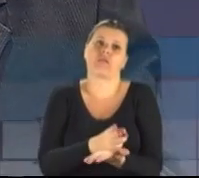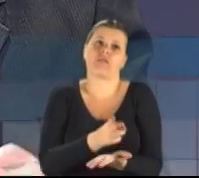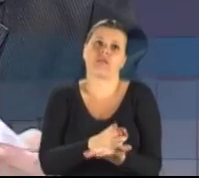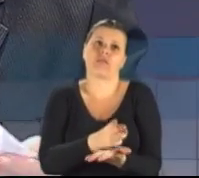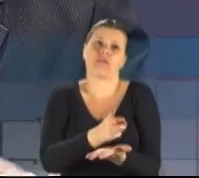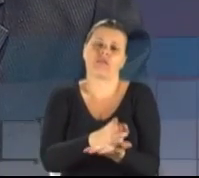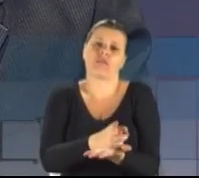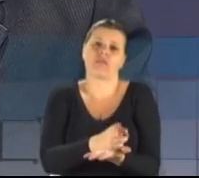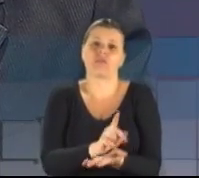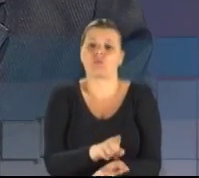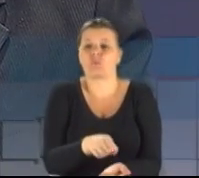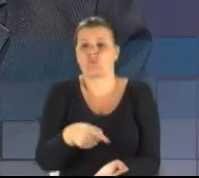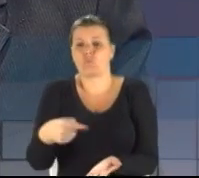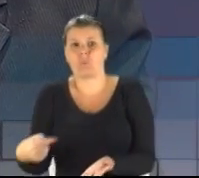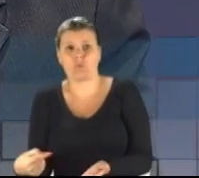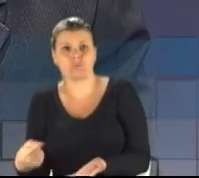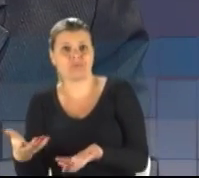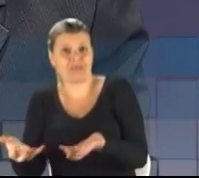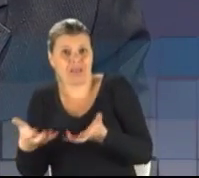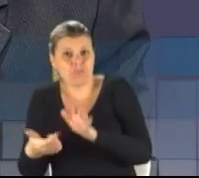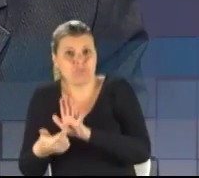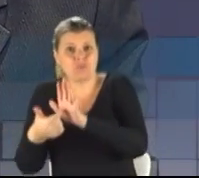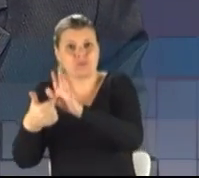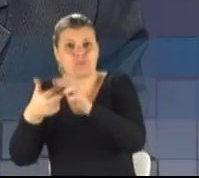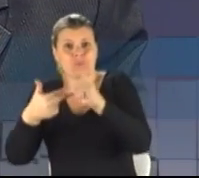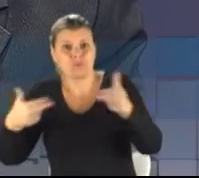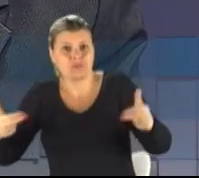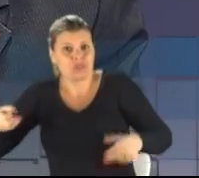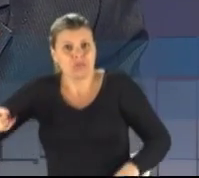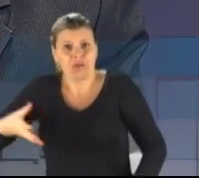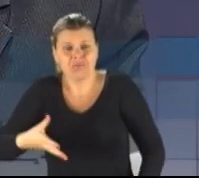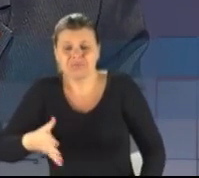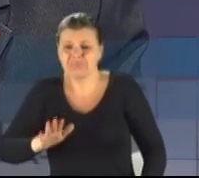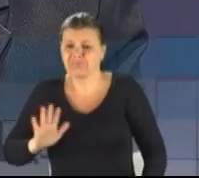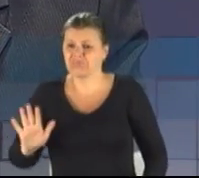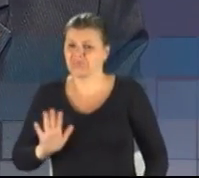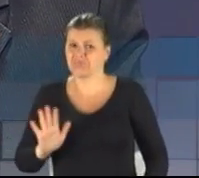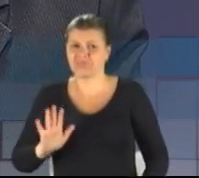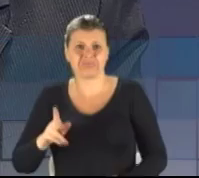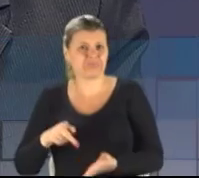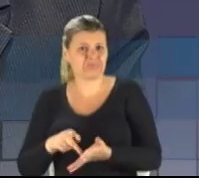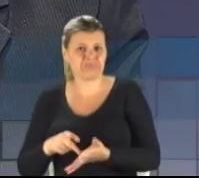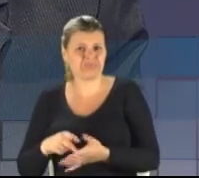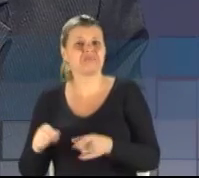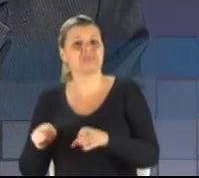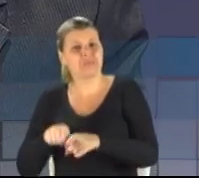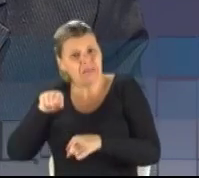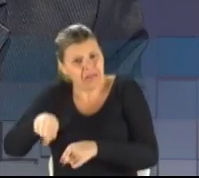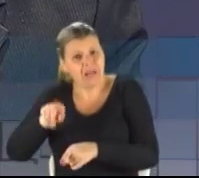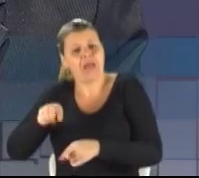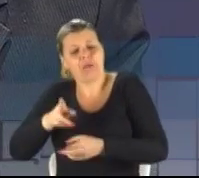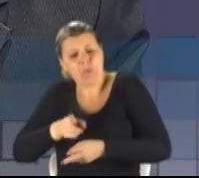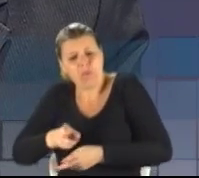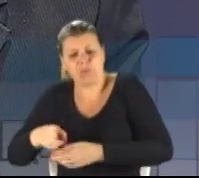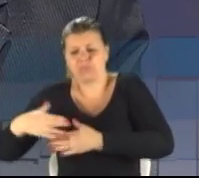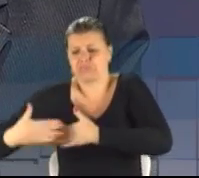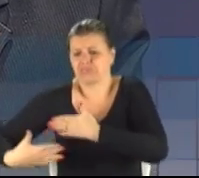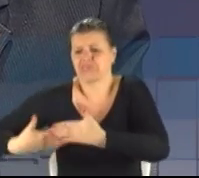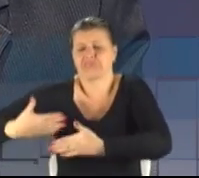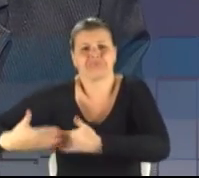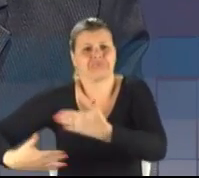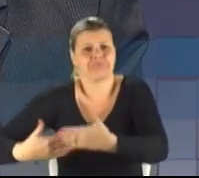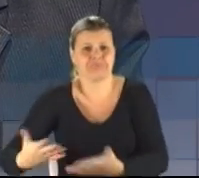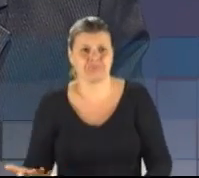colocar como alguma coisa de nova, mas que, na verdade, é também o continuismo. O teu partido